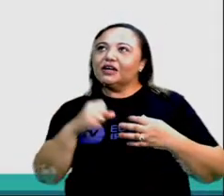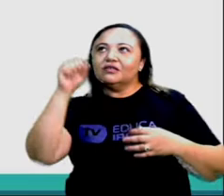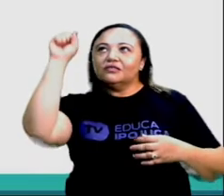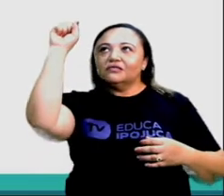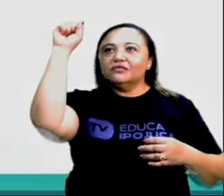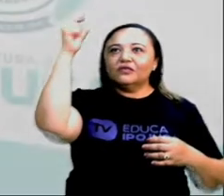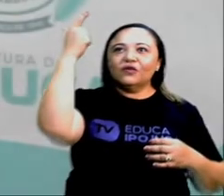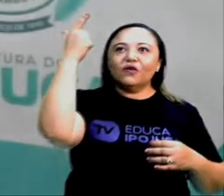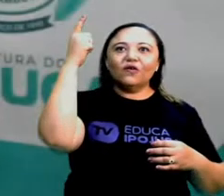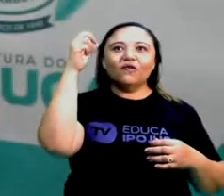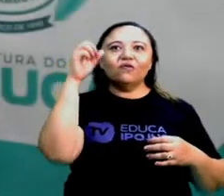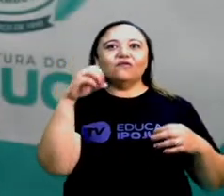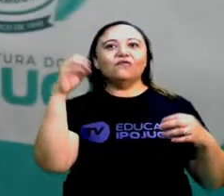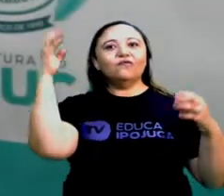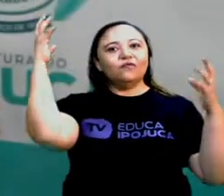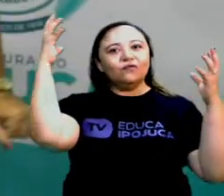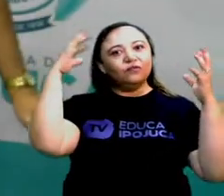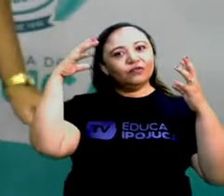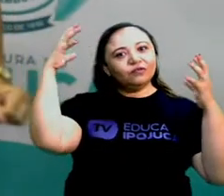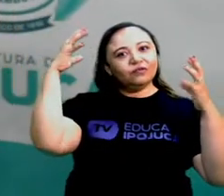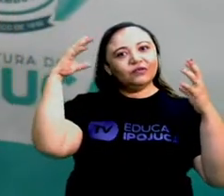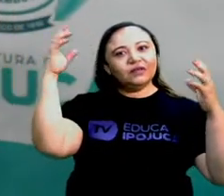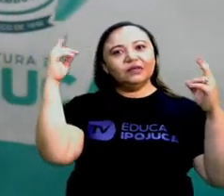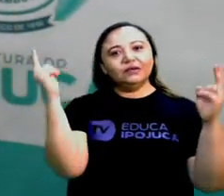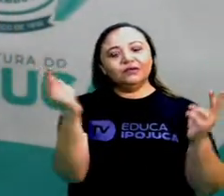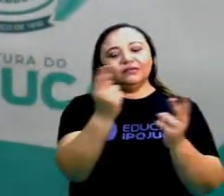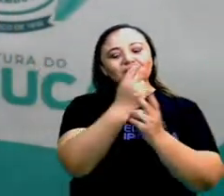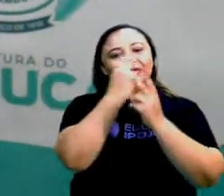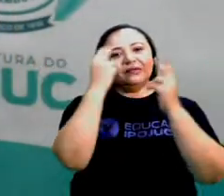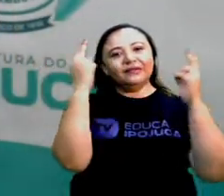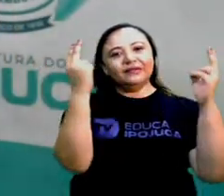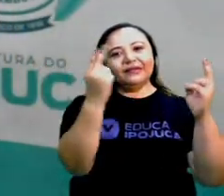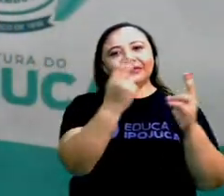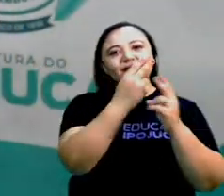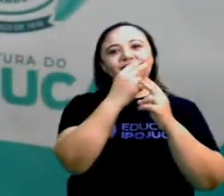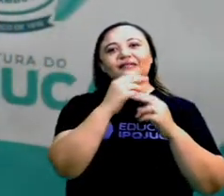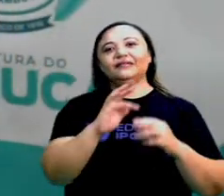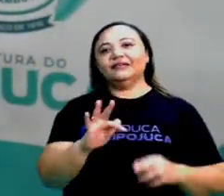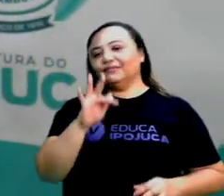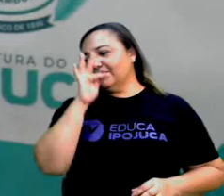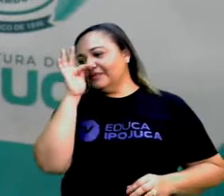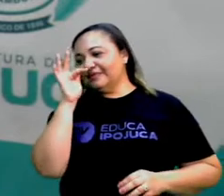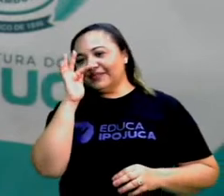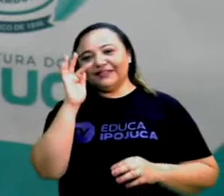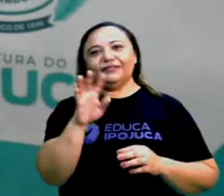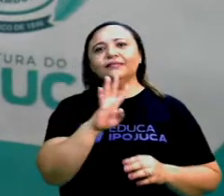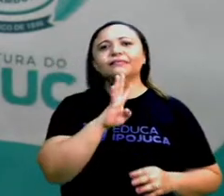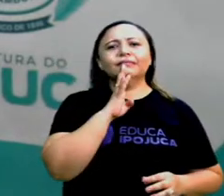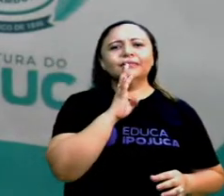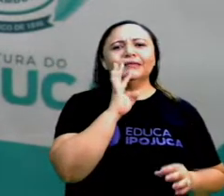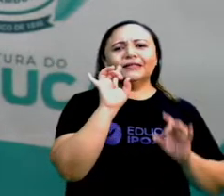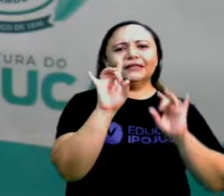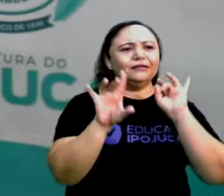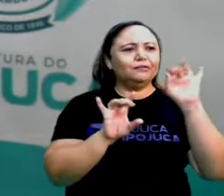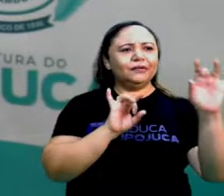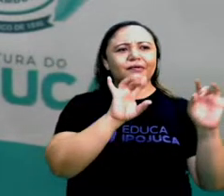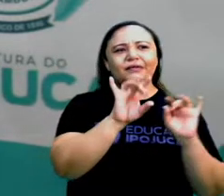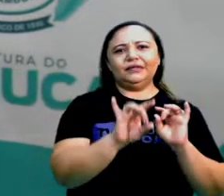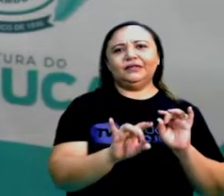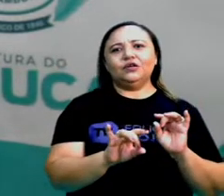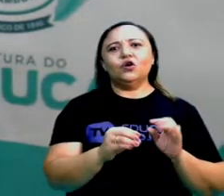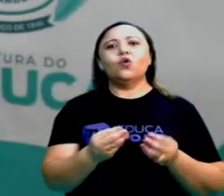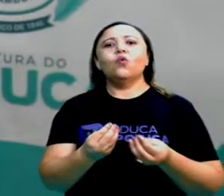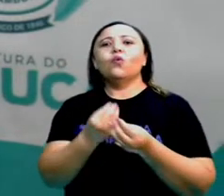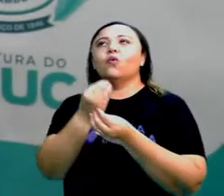do ano. Vocês conhecem as estações do ano? Sabe todas as estações direitinho. Como é que acontece as estações do ano?